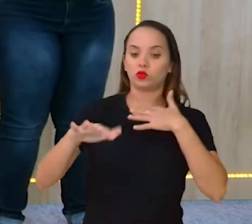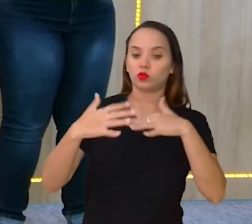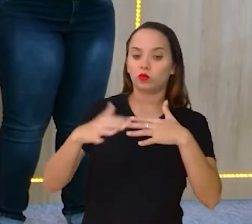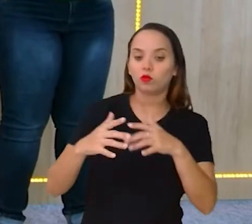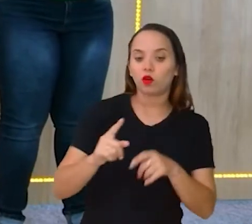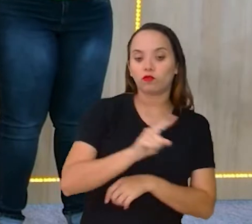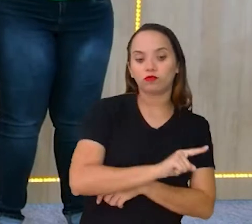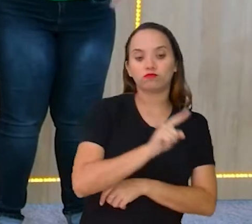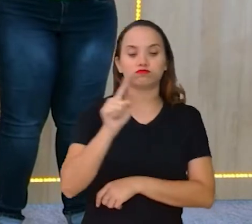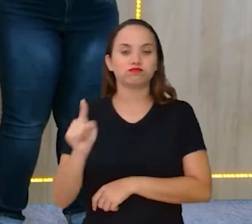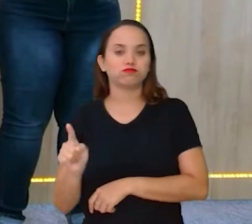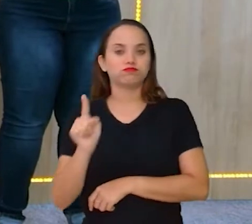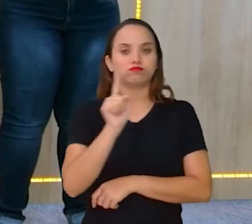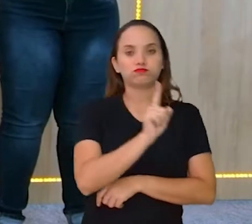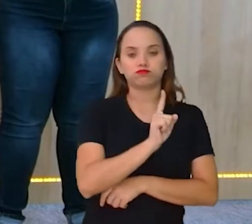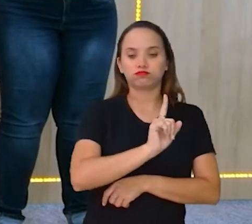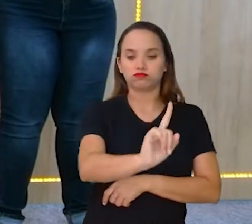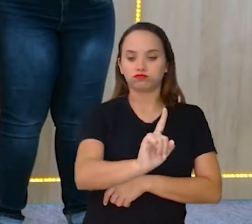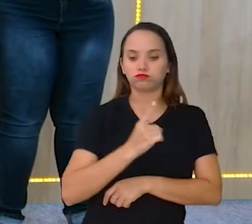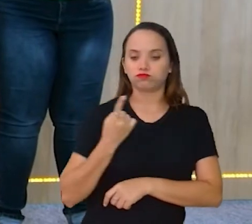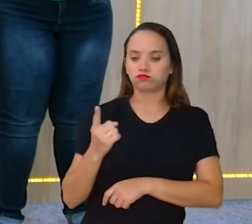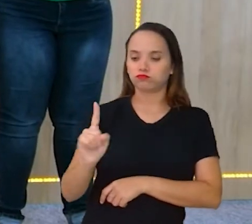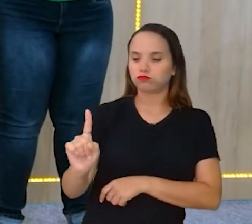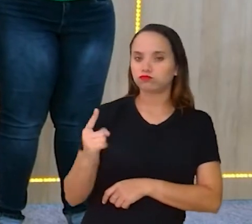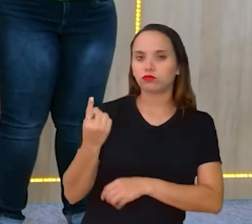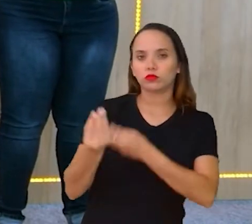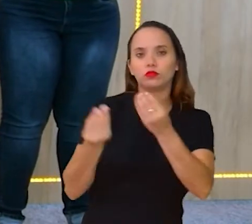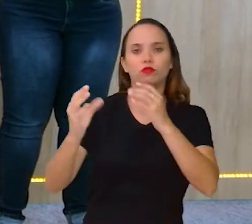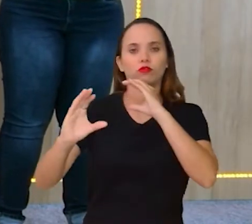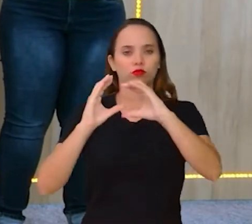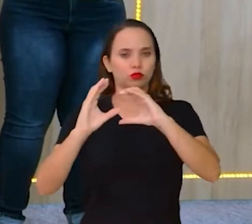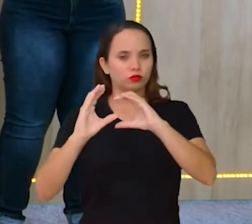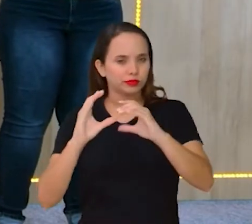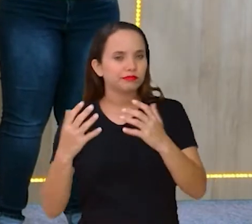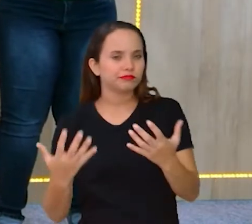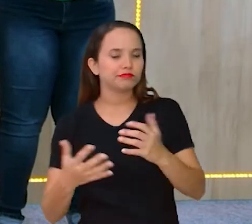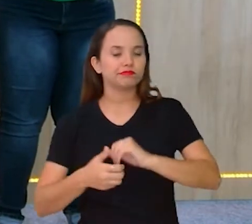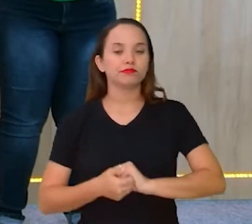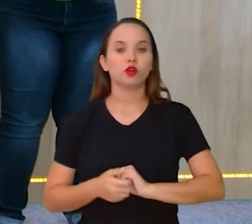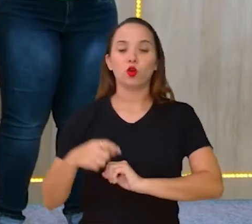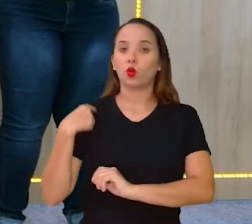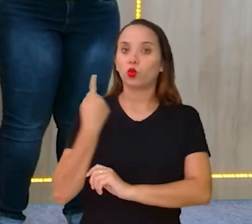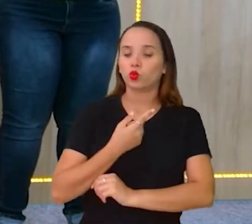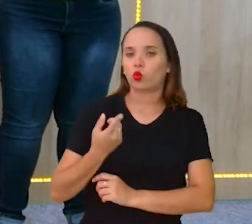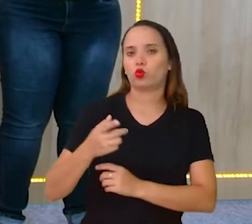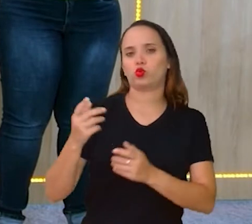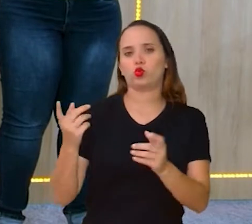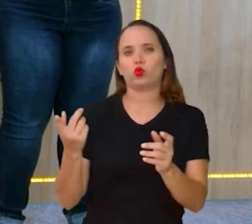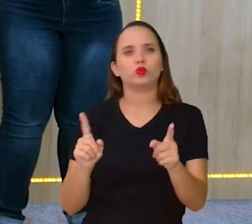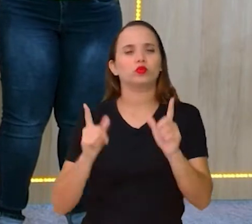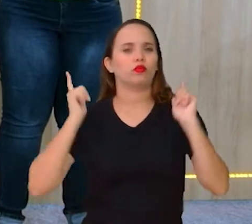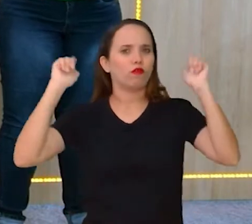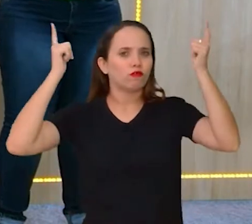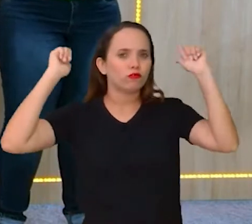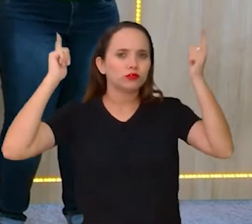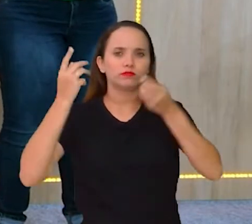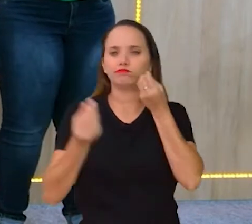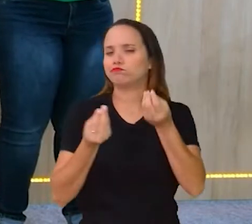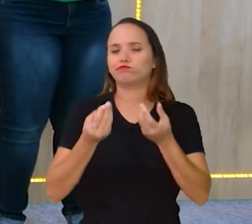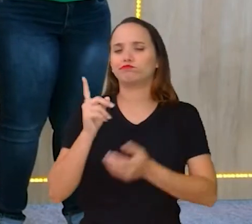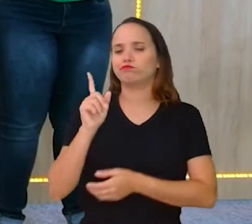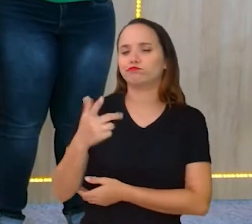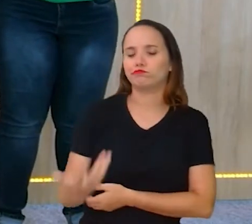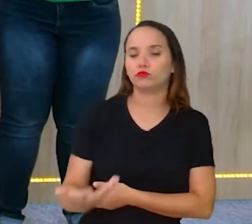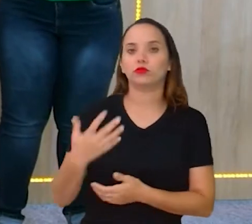de um lugar para o outro, como é que a gente se comunica, né? O nosso entretenimento como está. Eu aposto que se você